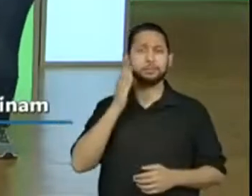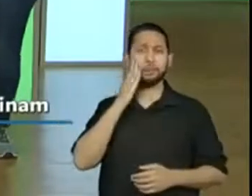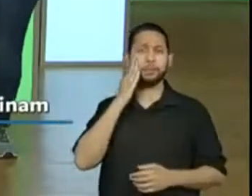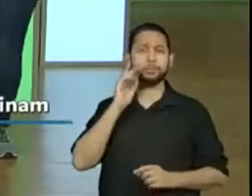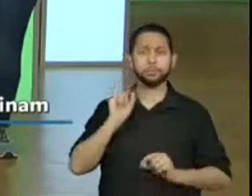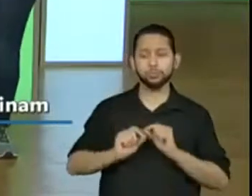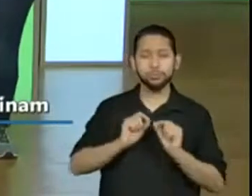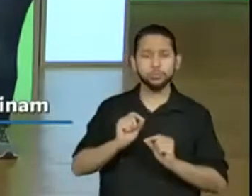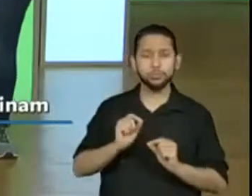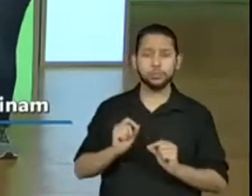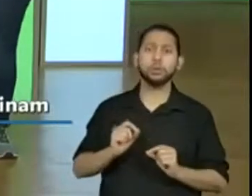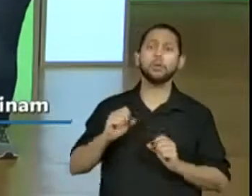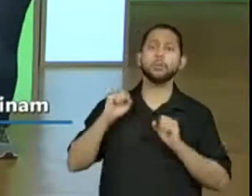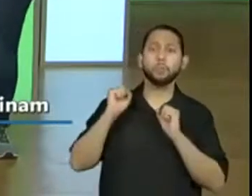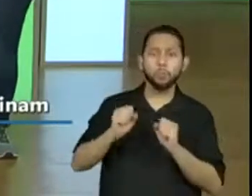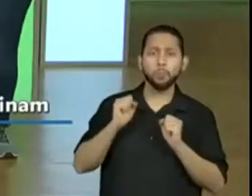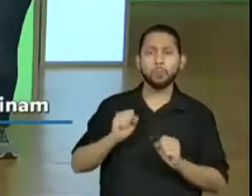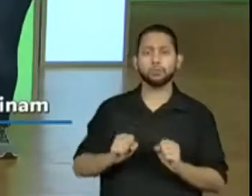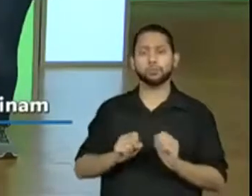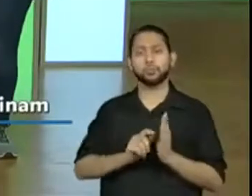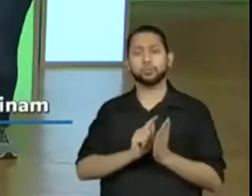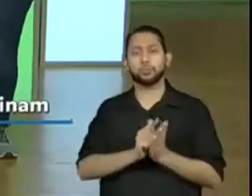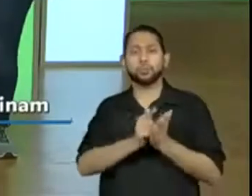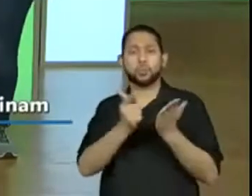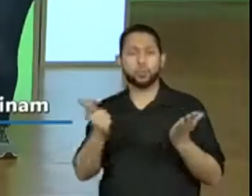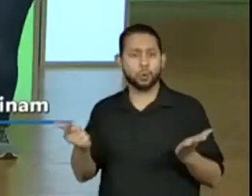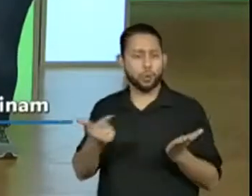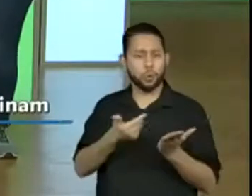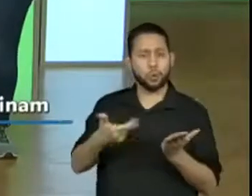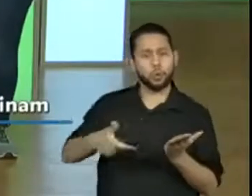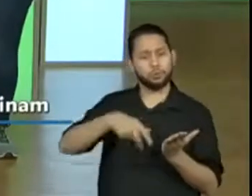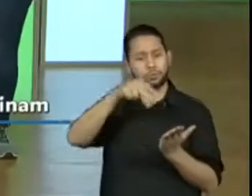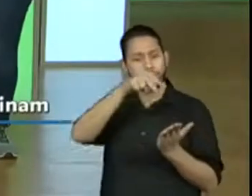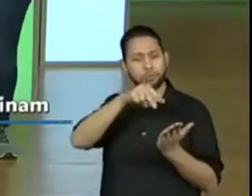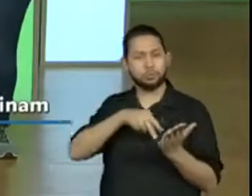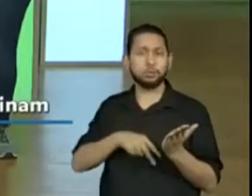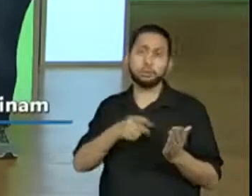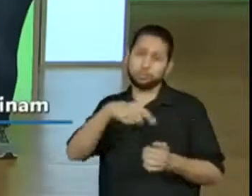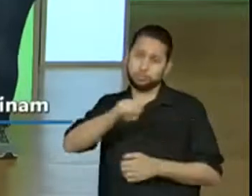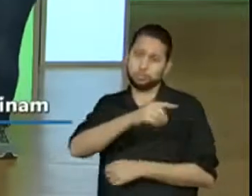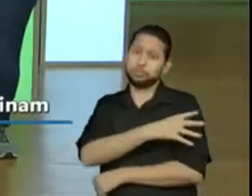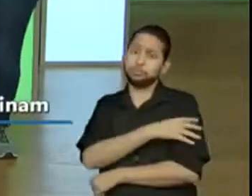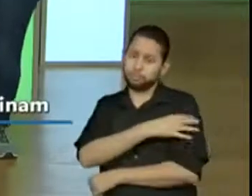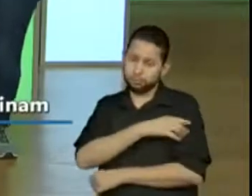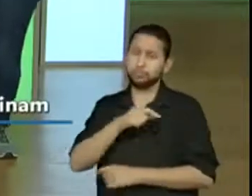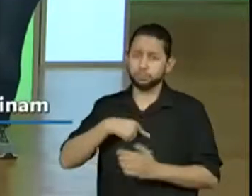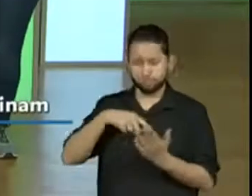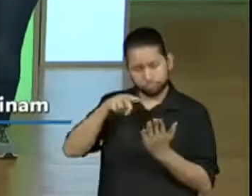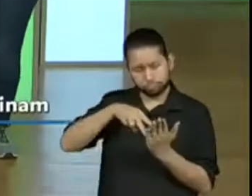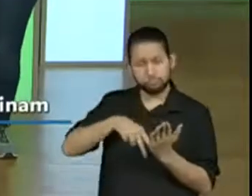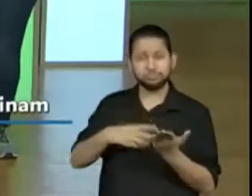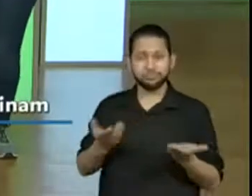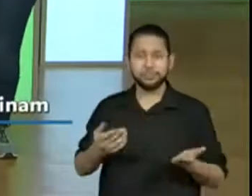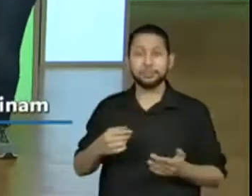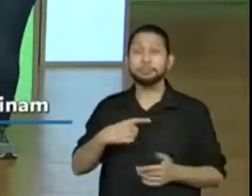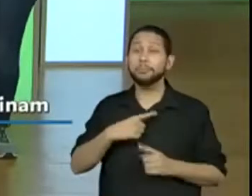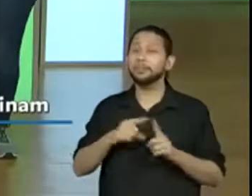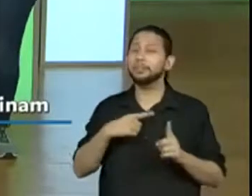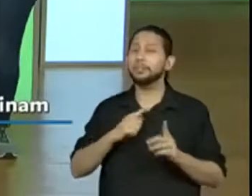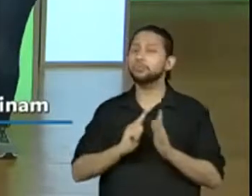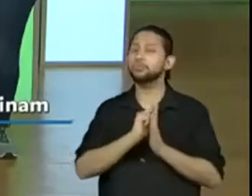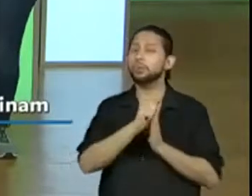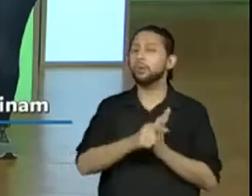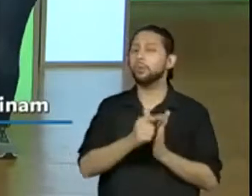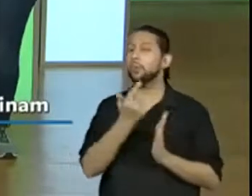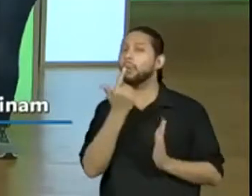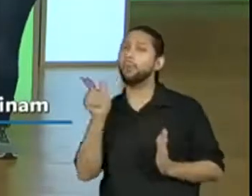podem ler textos jornalísticos, igual a gente anda trabalhando muito no quarto ano, mas tem diversos gêneros que podem levar a